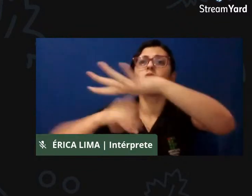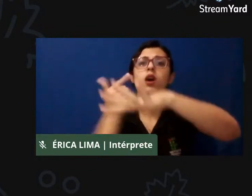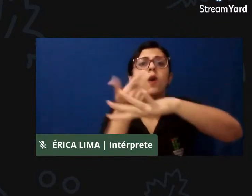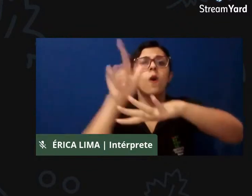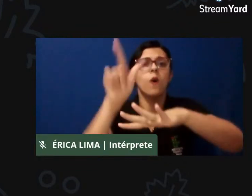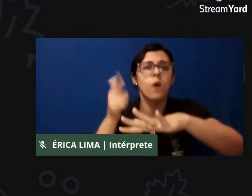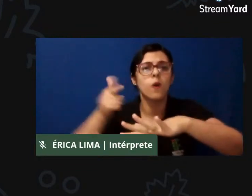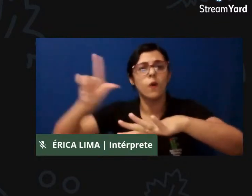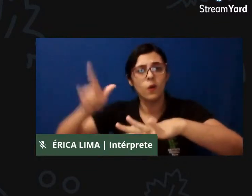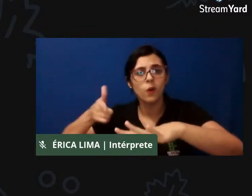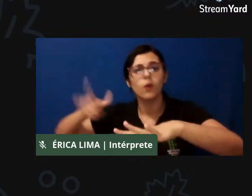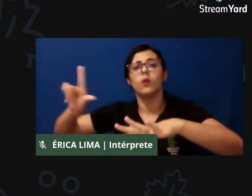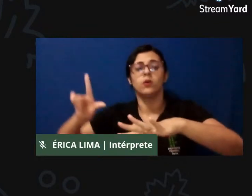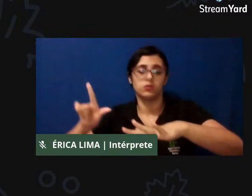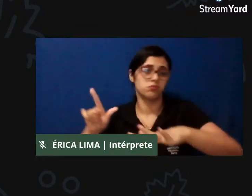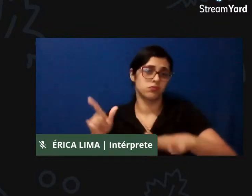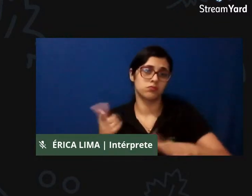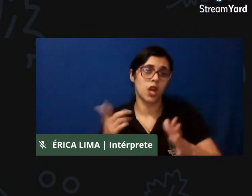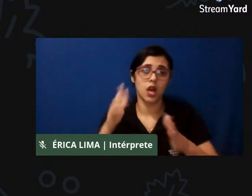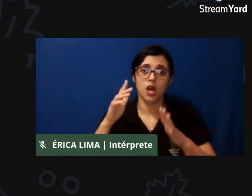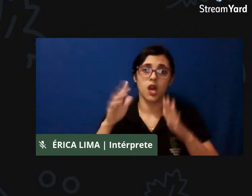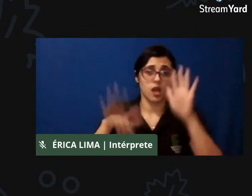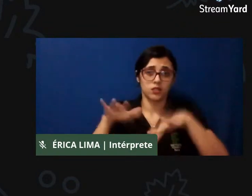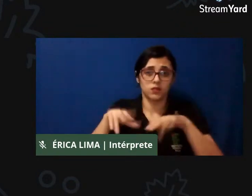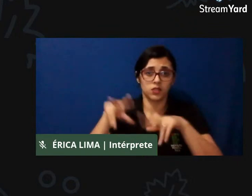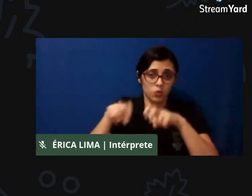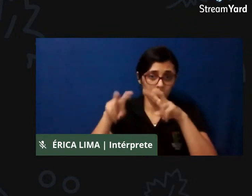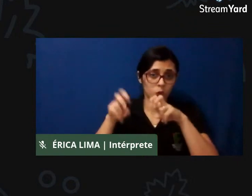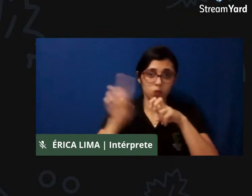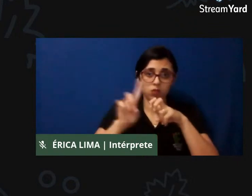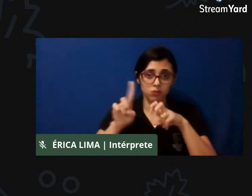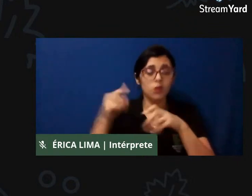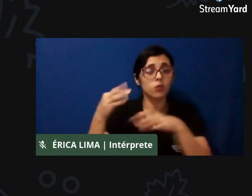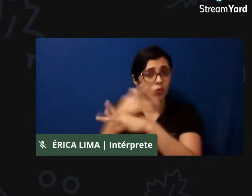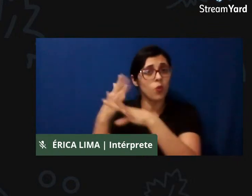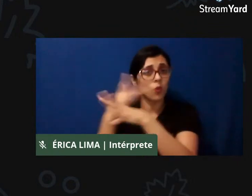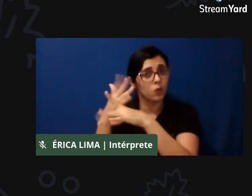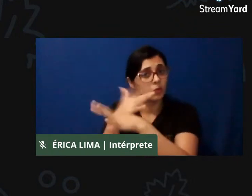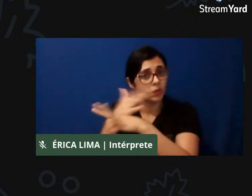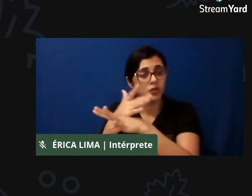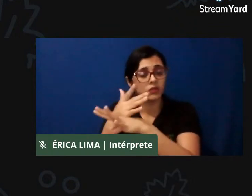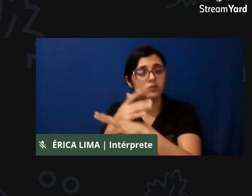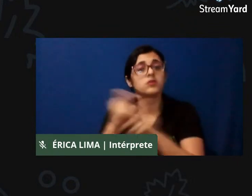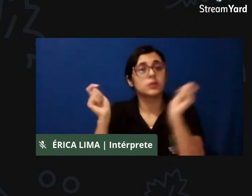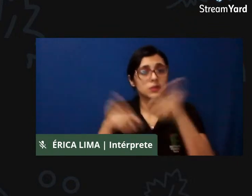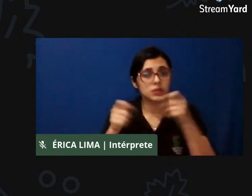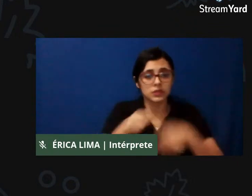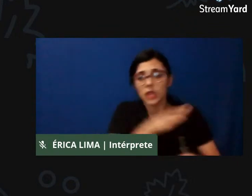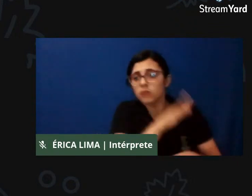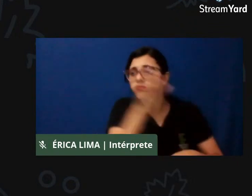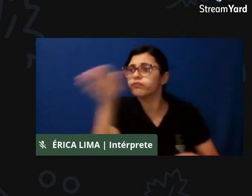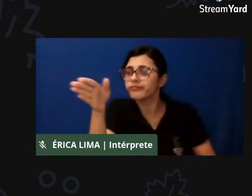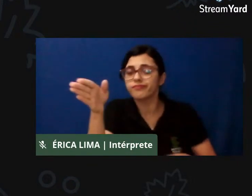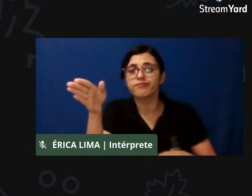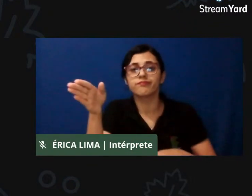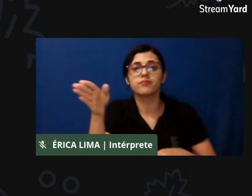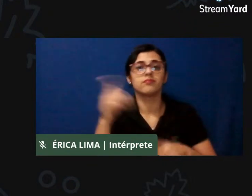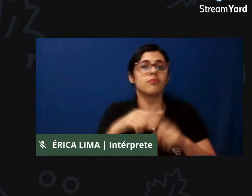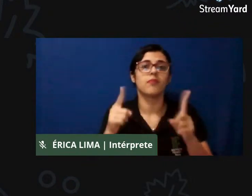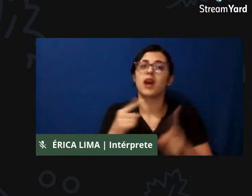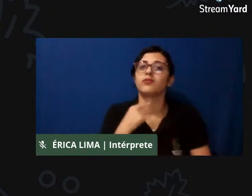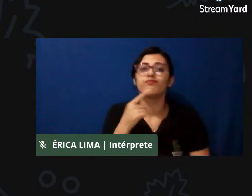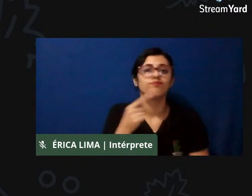rural e sim urbanos, e que a gente também poderia estar acessando diretamente e a gente não consegue. Não